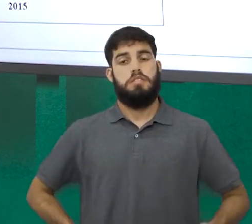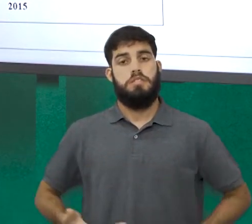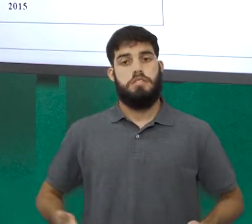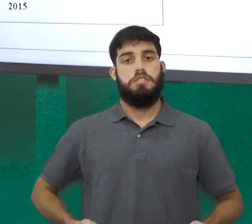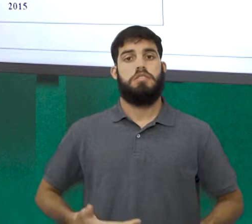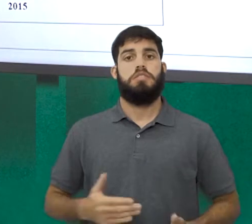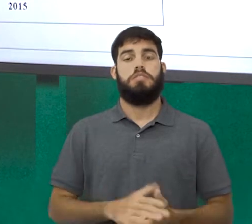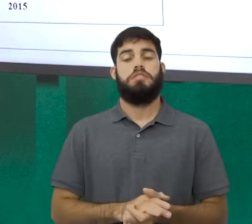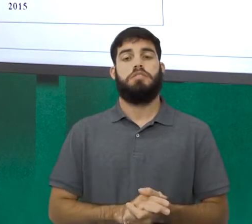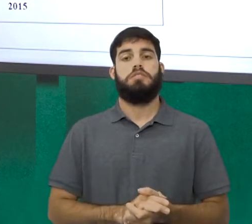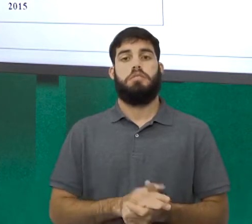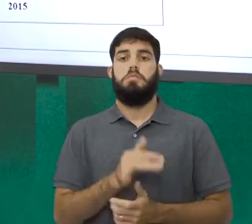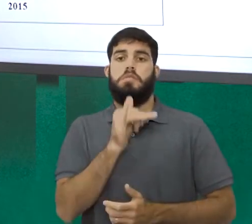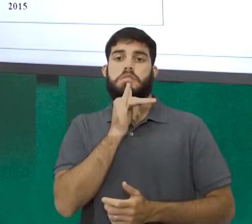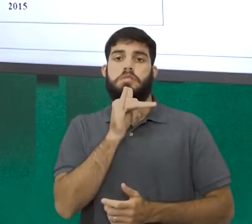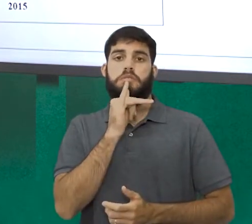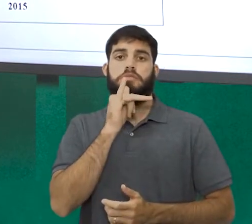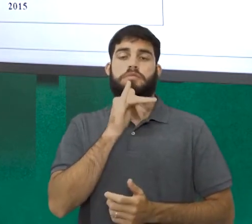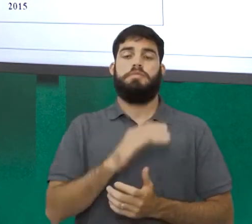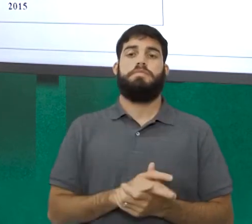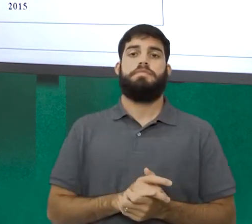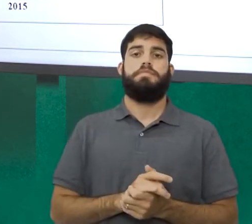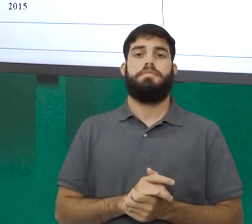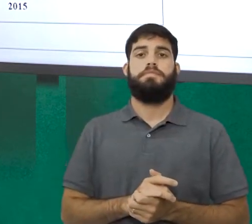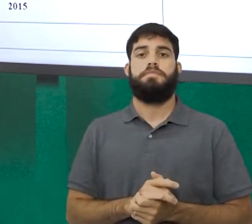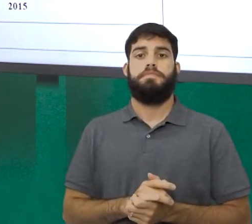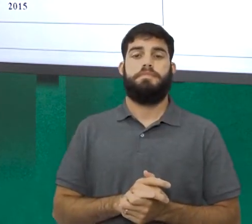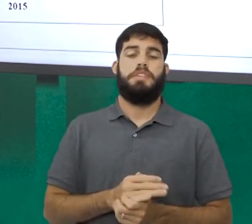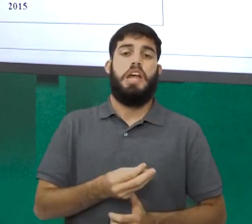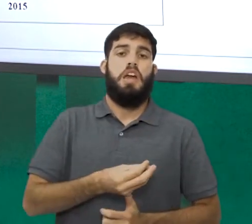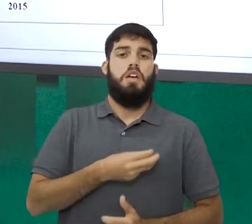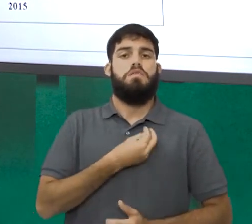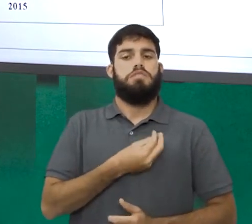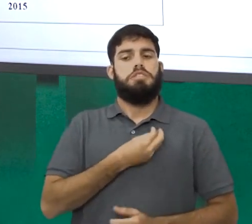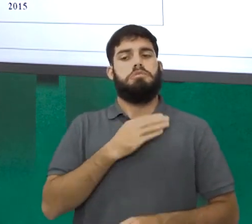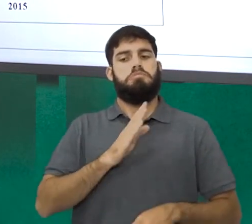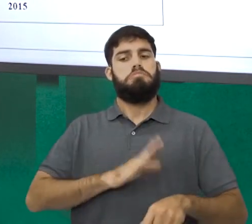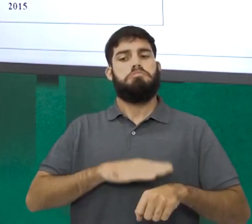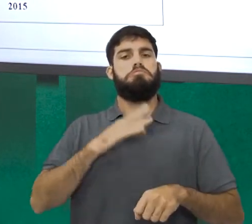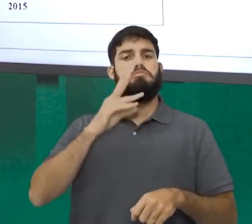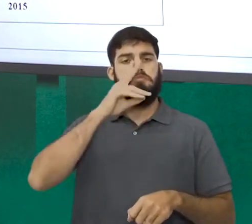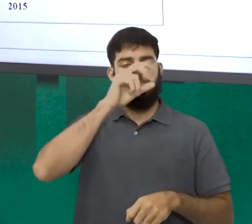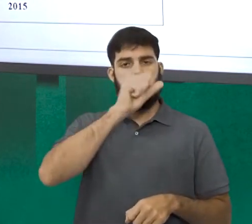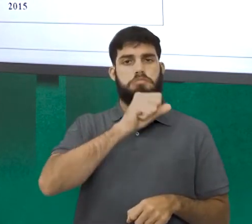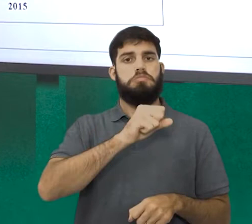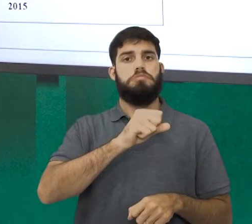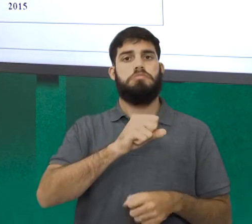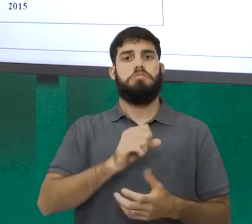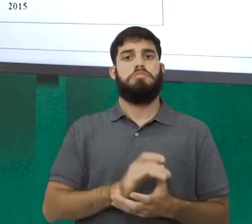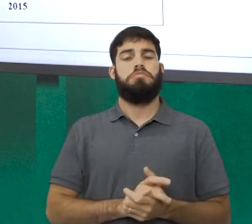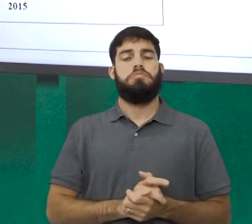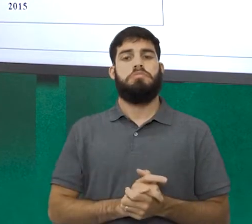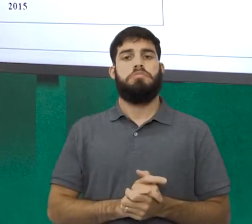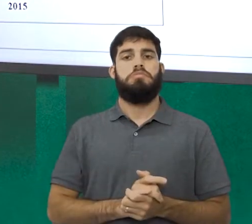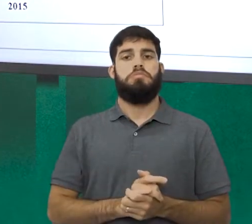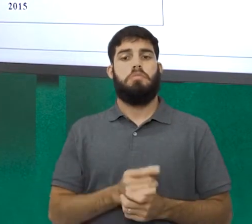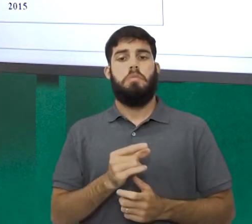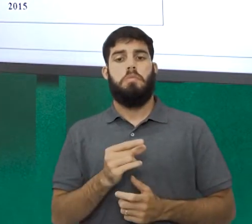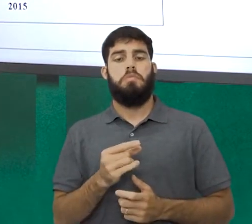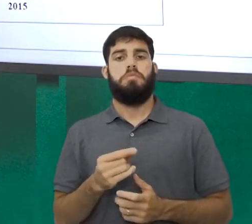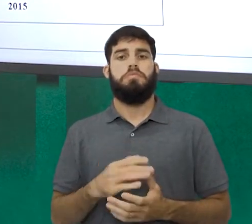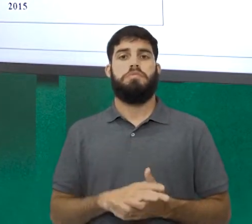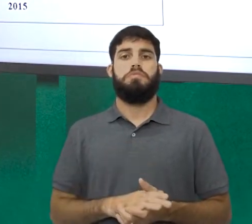indústrias, por exemplo. E, sim, é uma vida mais intensa, como aquela animação há pouco aqui colocada